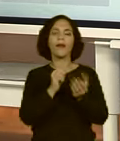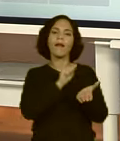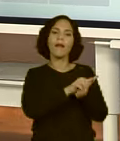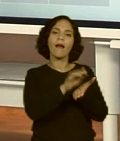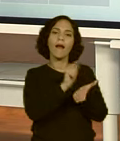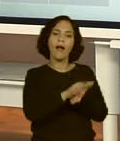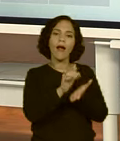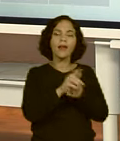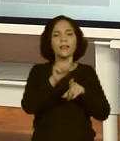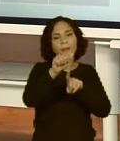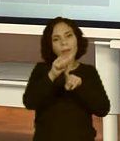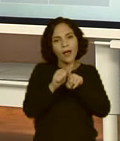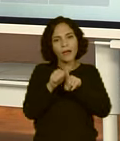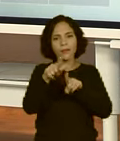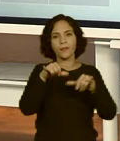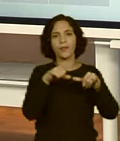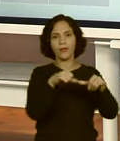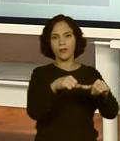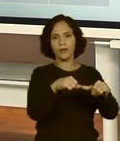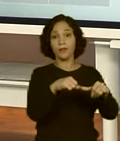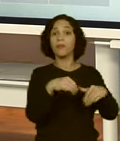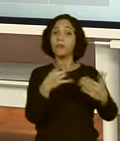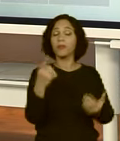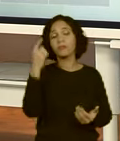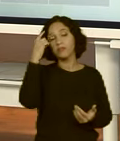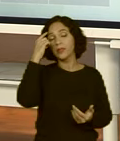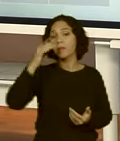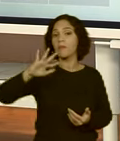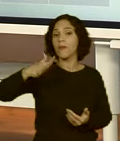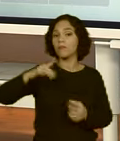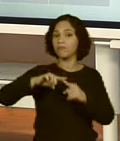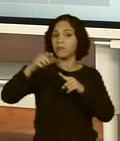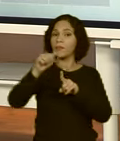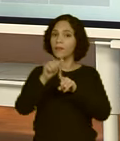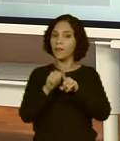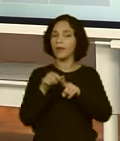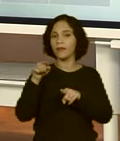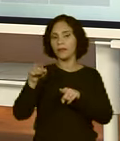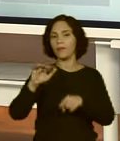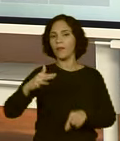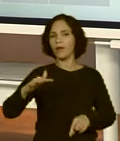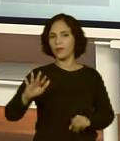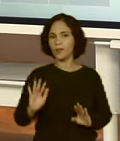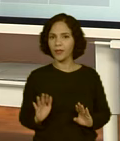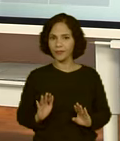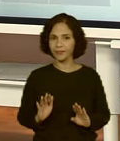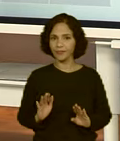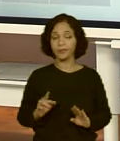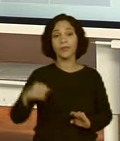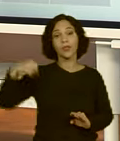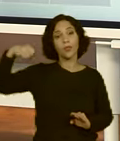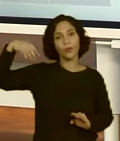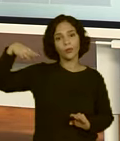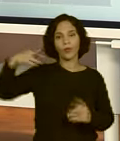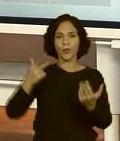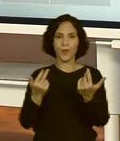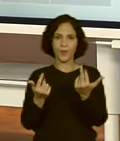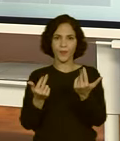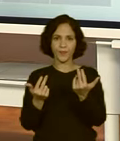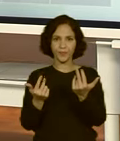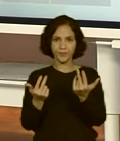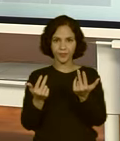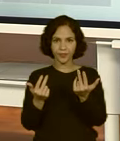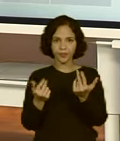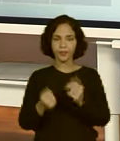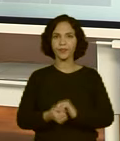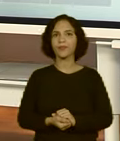gasta em supermercado. Então, ela pode prever que no próximo mês, ela vai gastar em torno disso. Energia, mesma coisa,